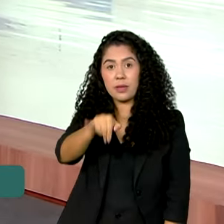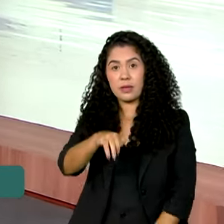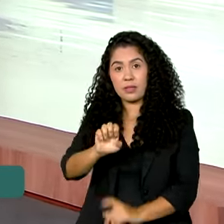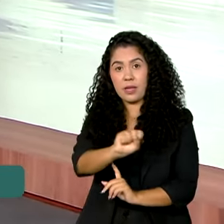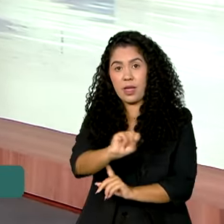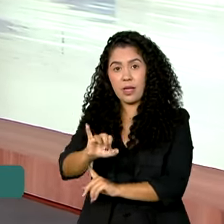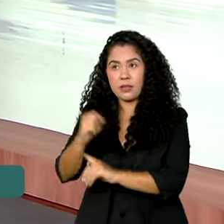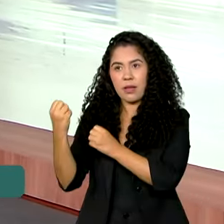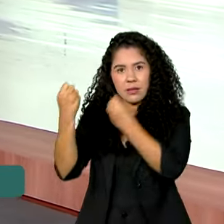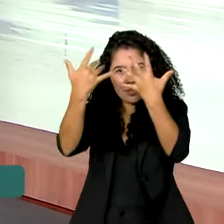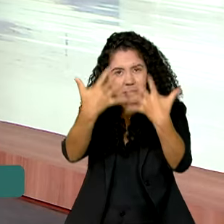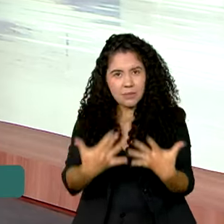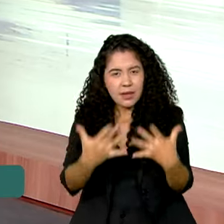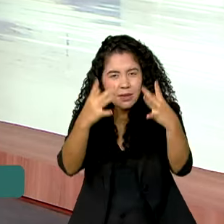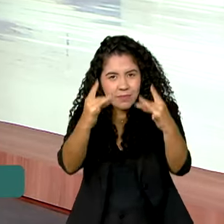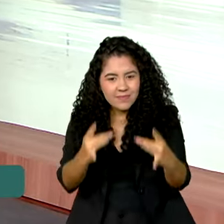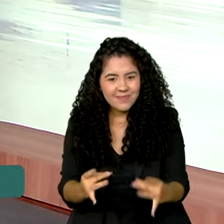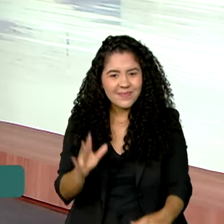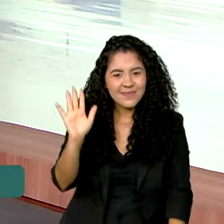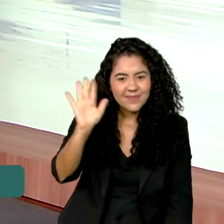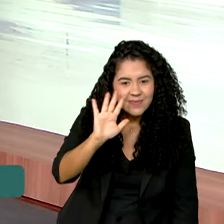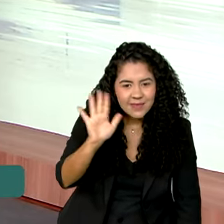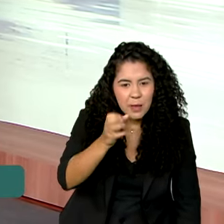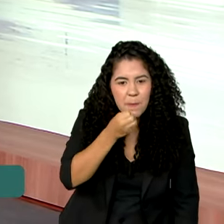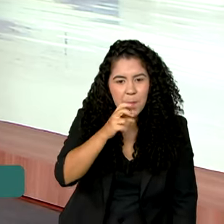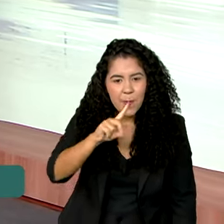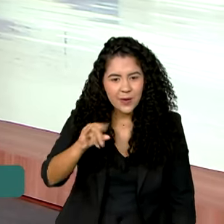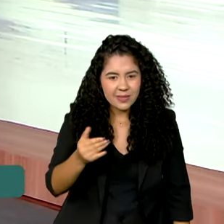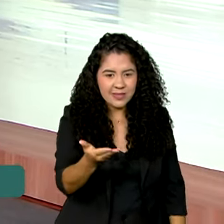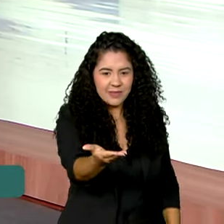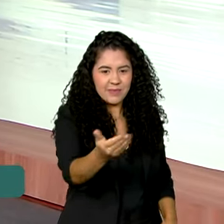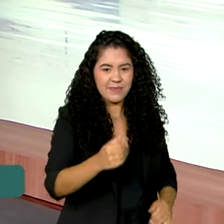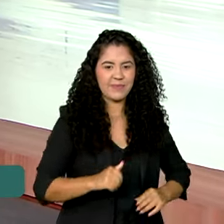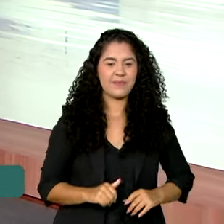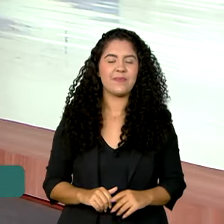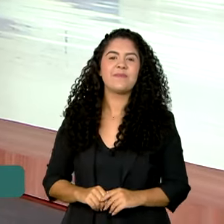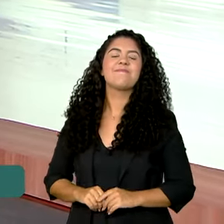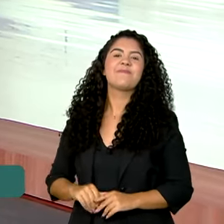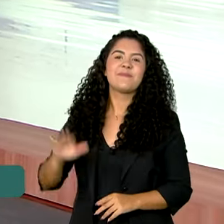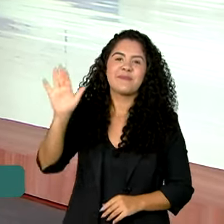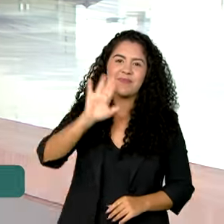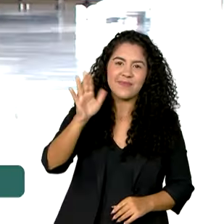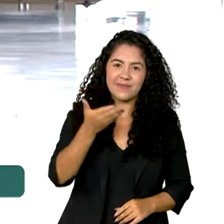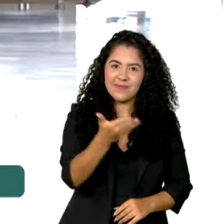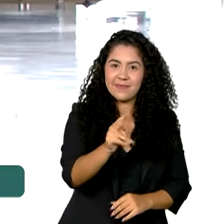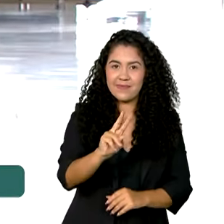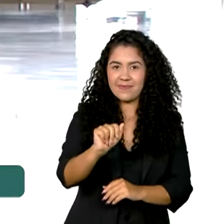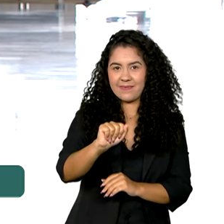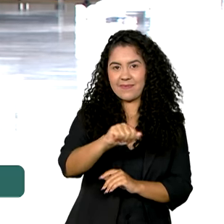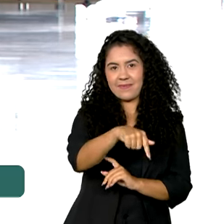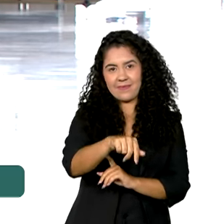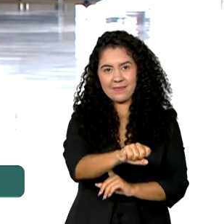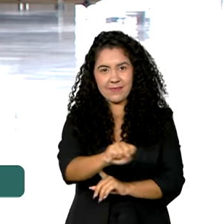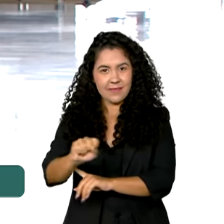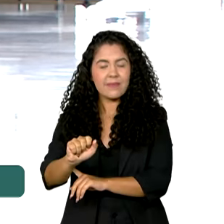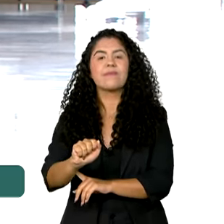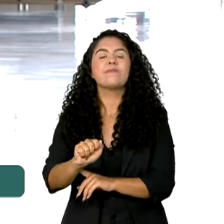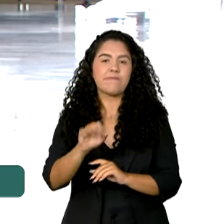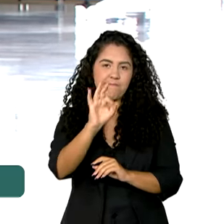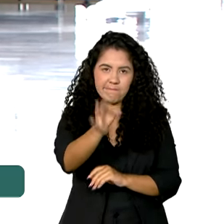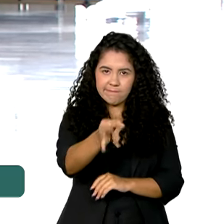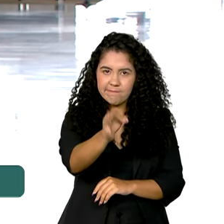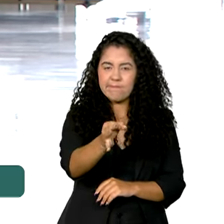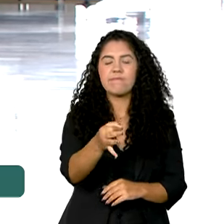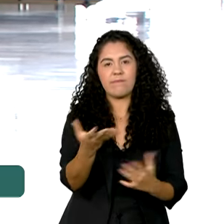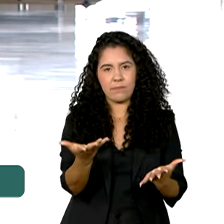ela que está no Palácio do Planalto hoje. Bom dia, Jéssica. Oi, Vanessa. Bom dia para você, bom dia a todos. É isso mesmo.